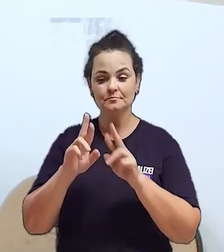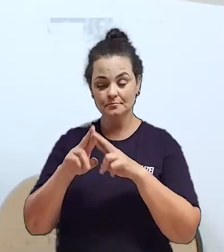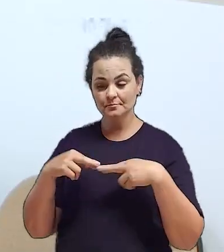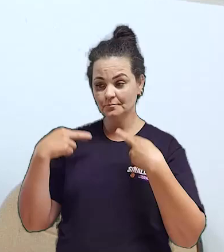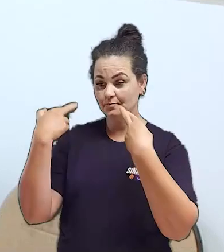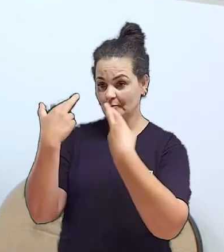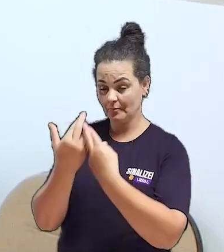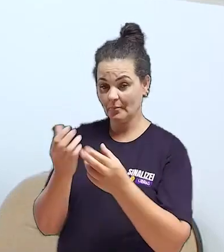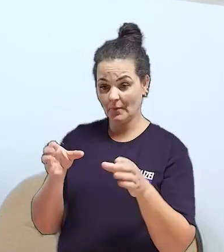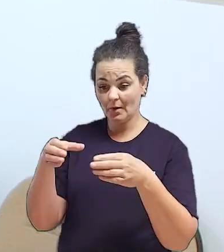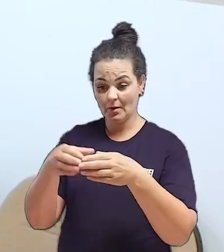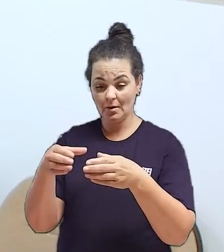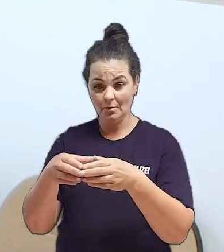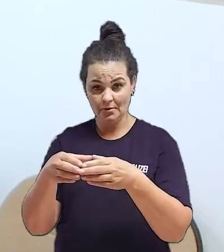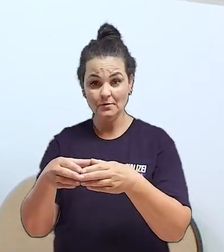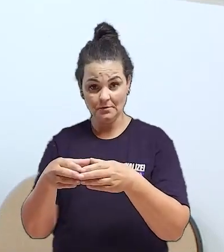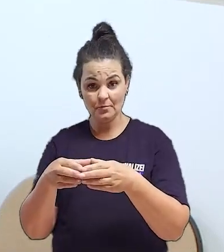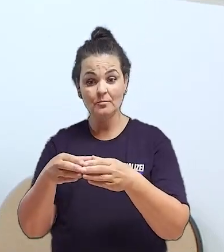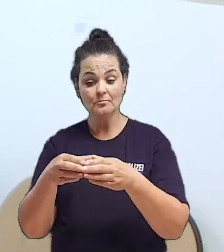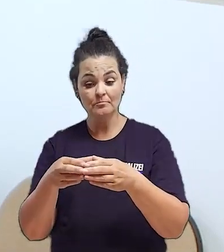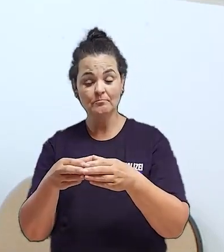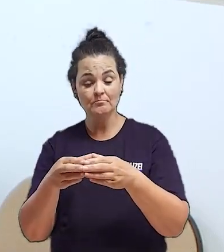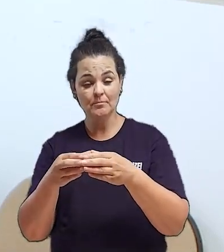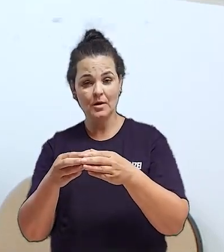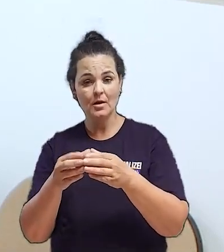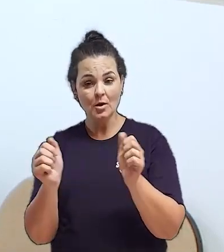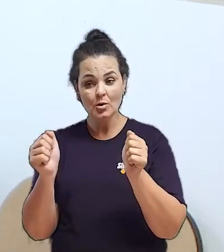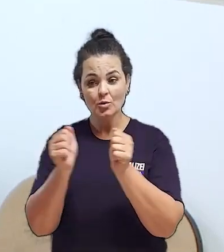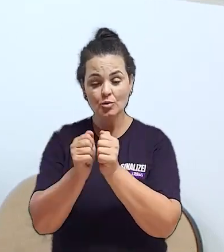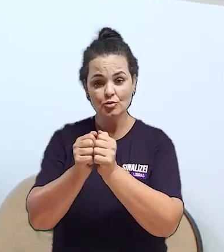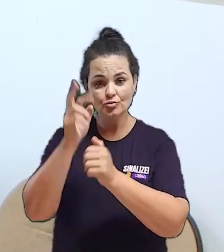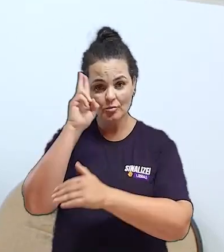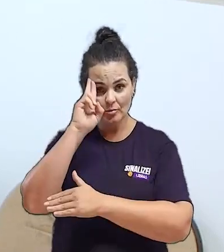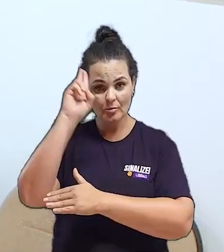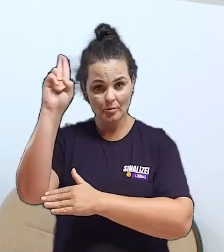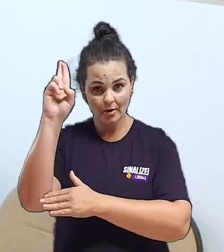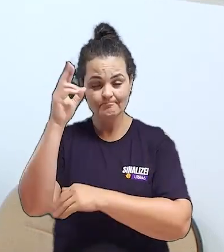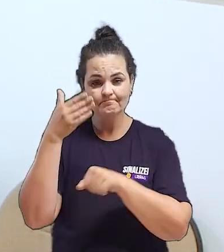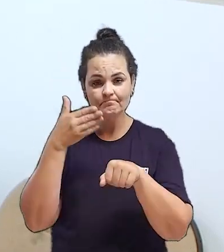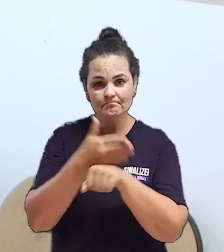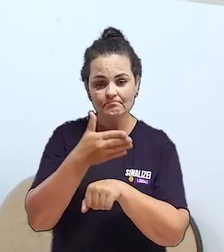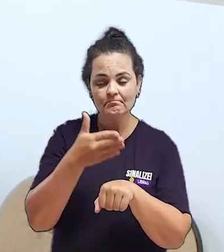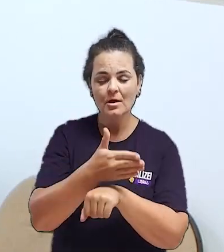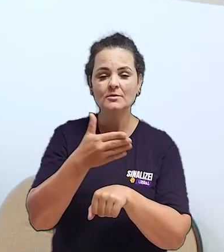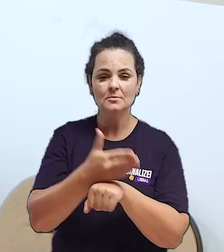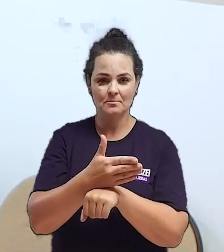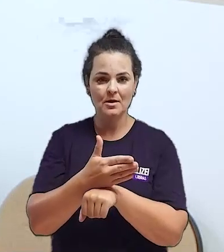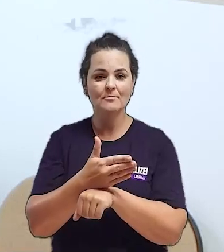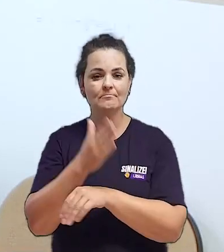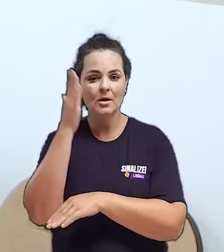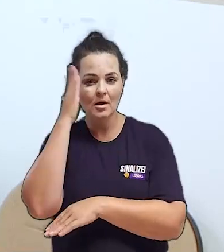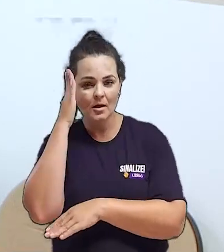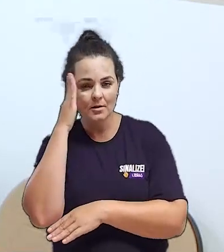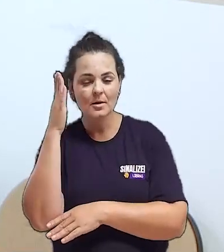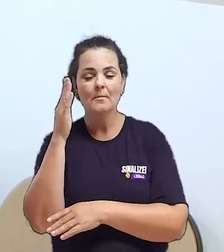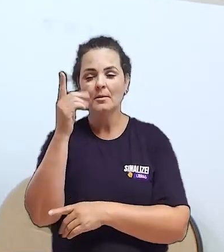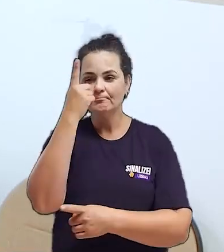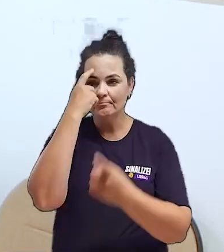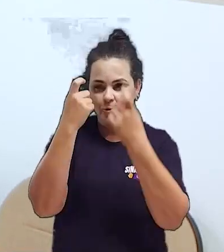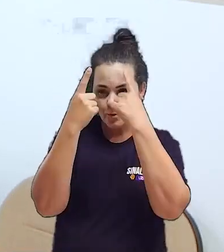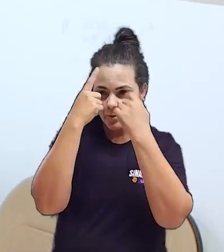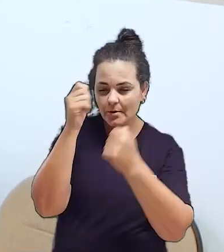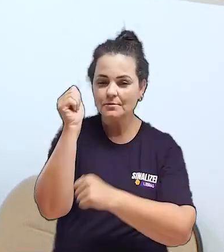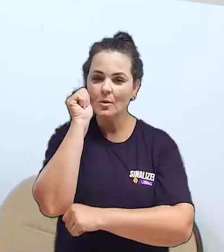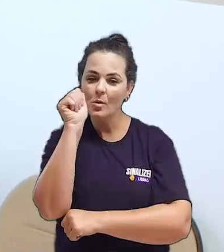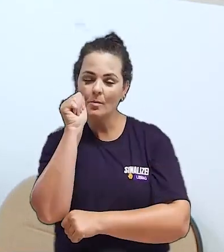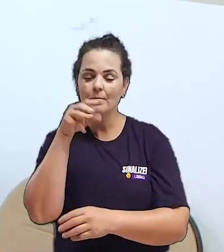da comissão visam reunir diversos atores da rede de prevenção e atendimento às vítimas de violência contra a